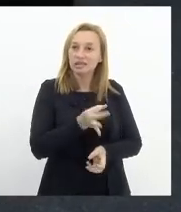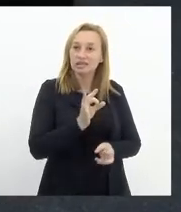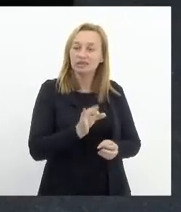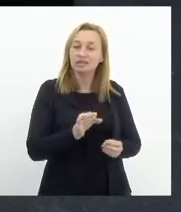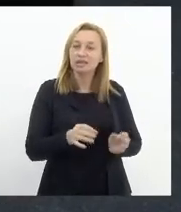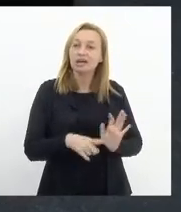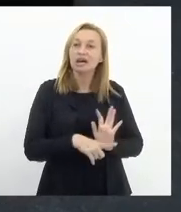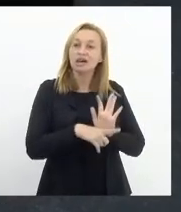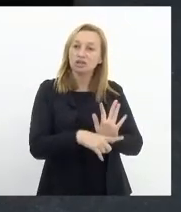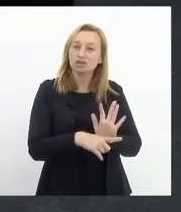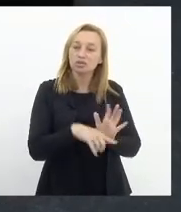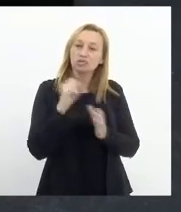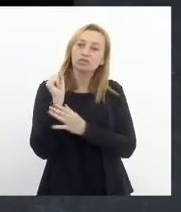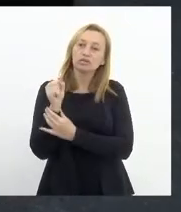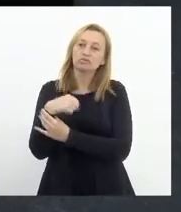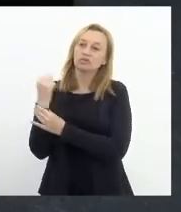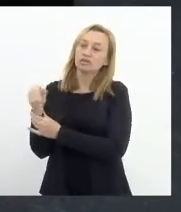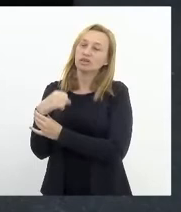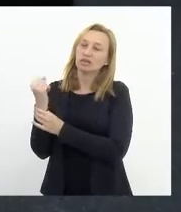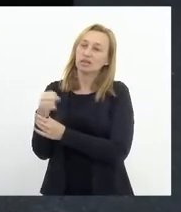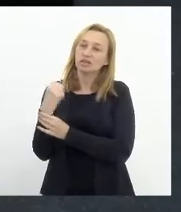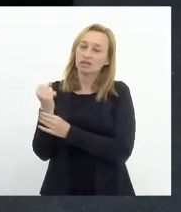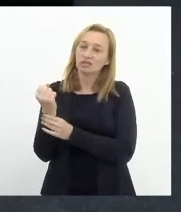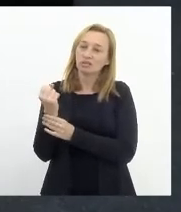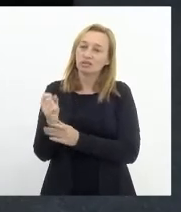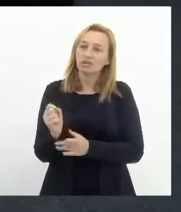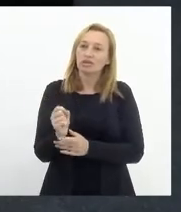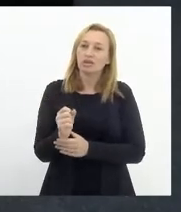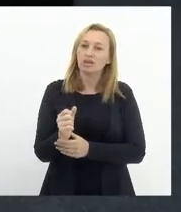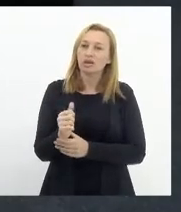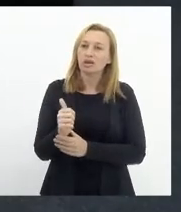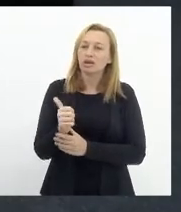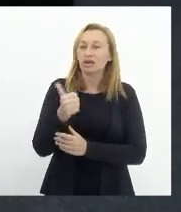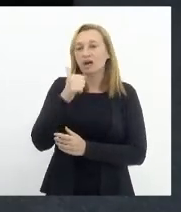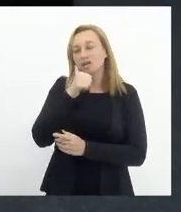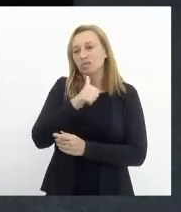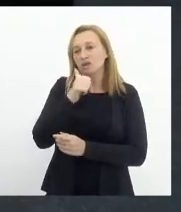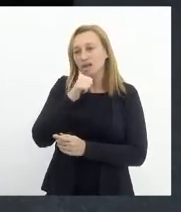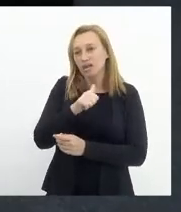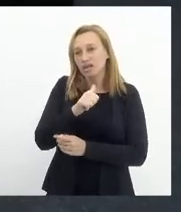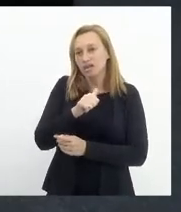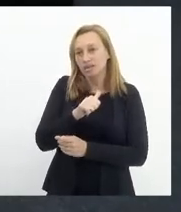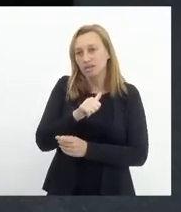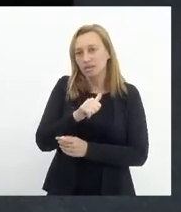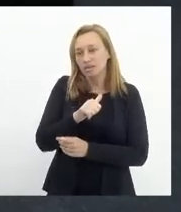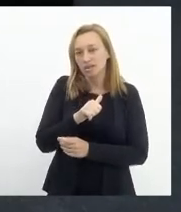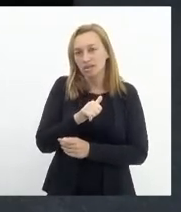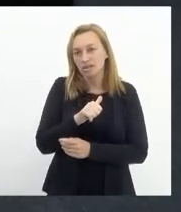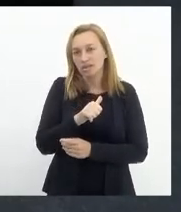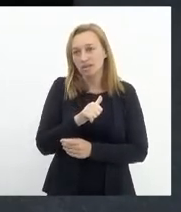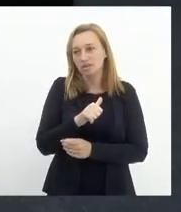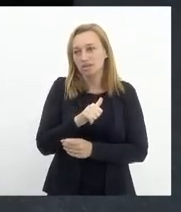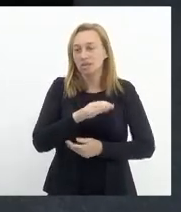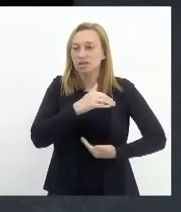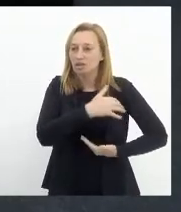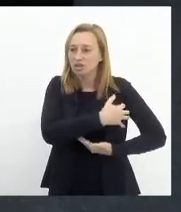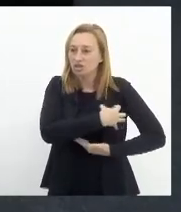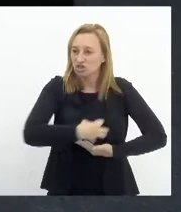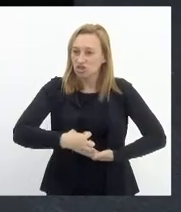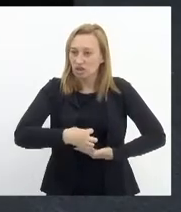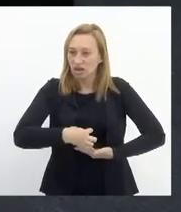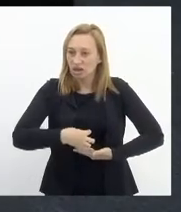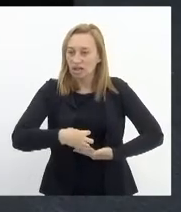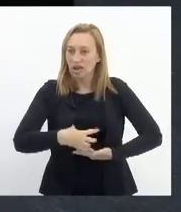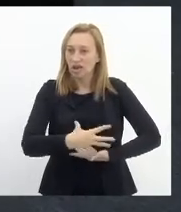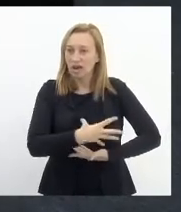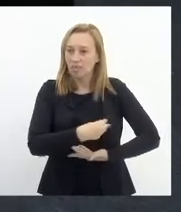atendimento fisioterápico de reabilitação às mulheres mastectomizadas. Queria,